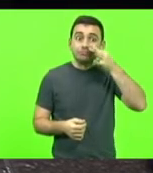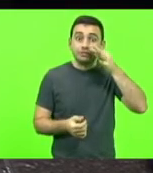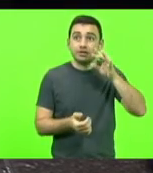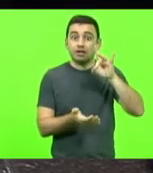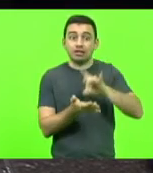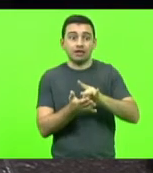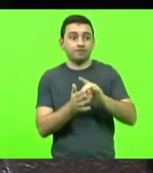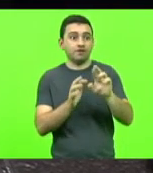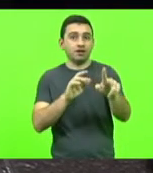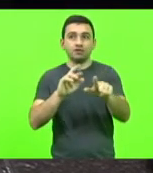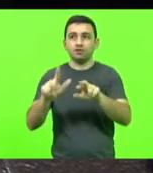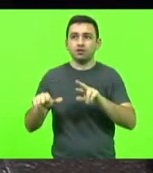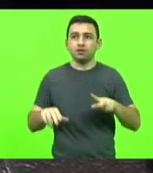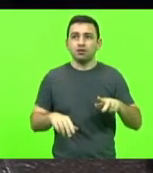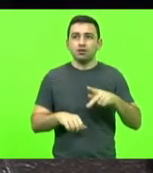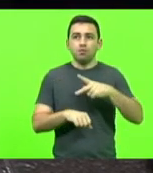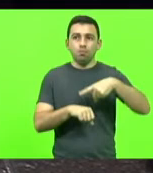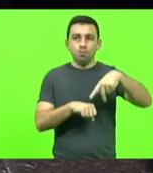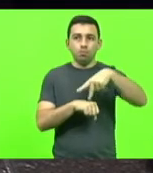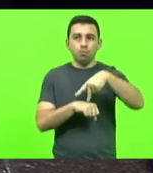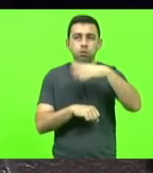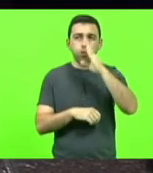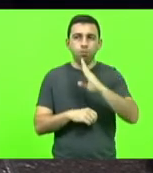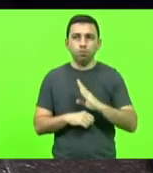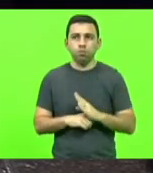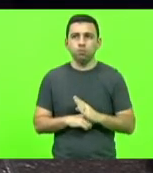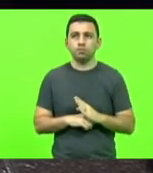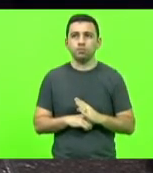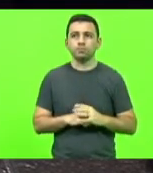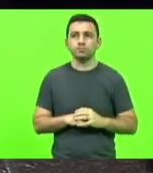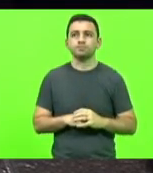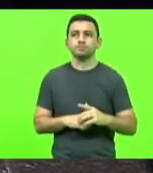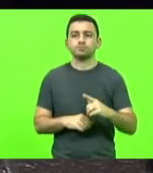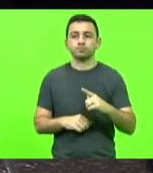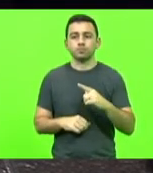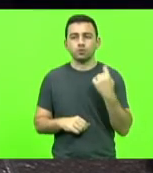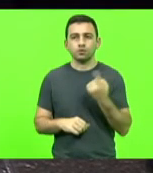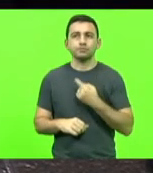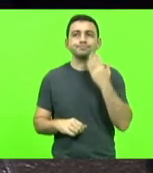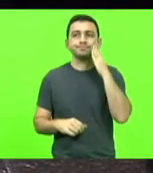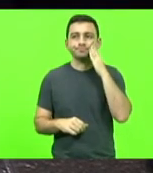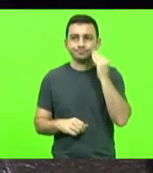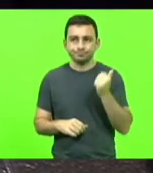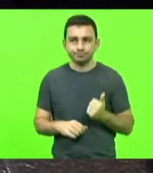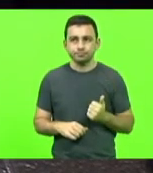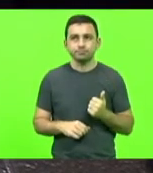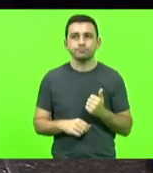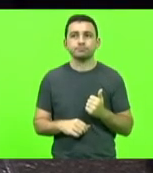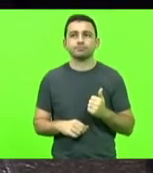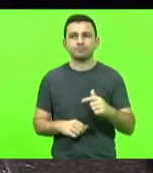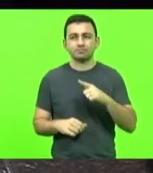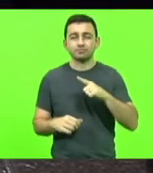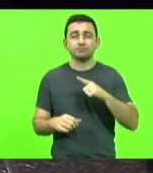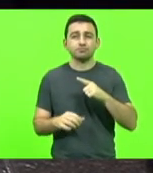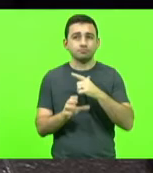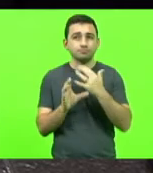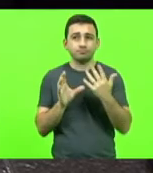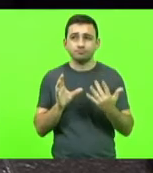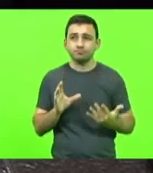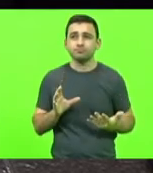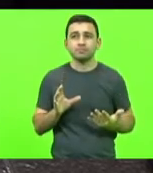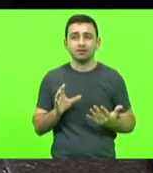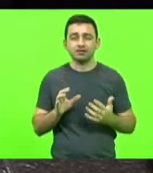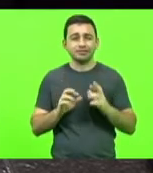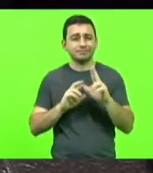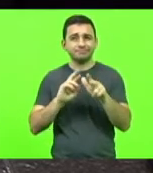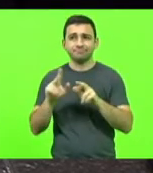um país que todos sabemos recebe características totalmente